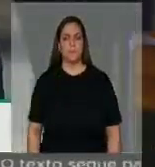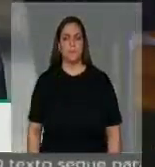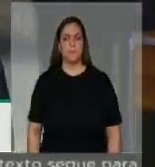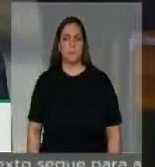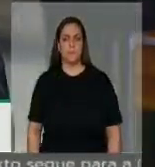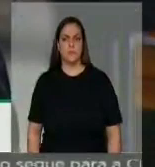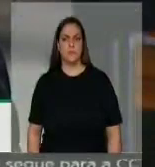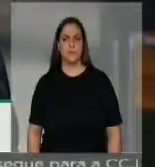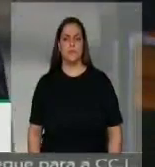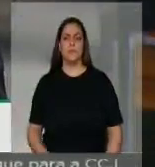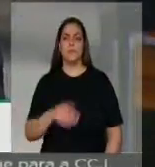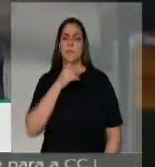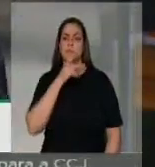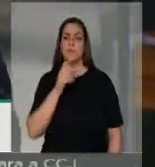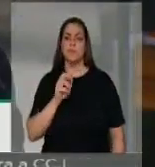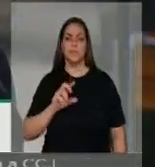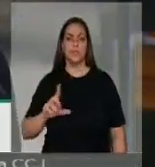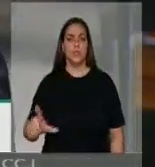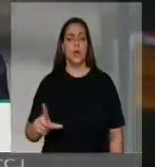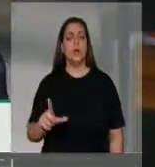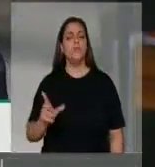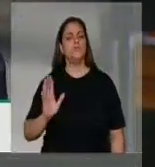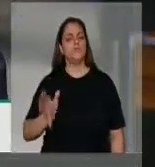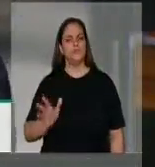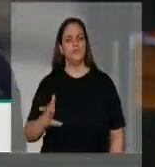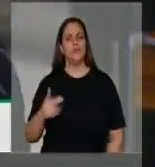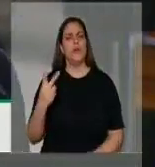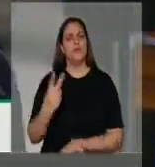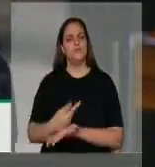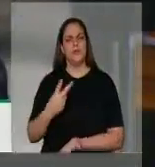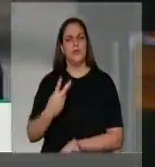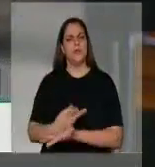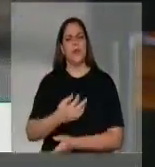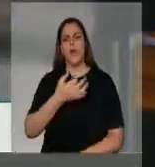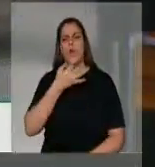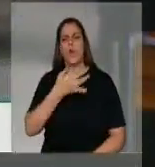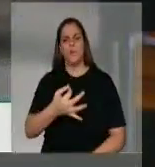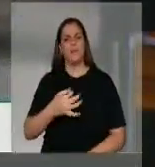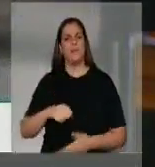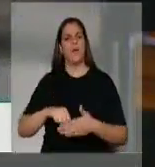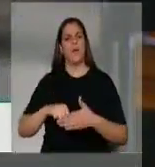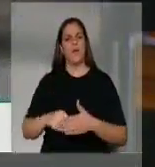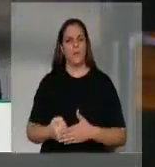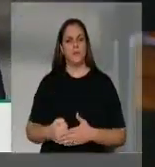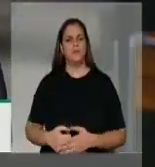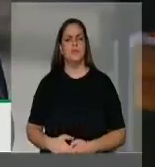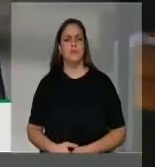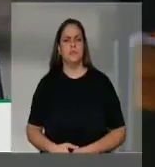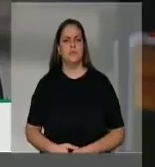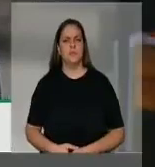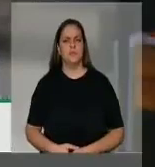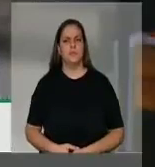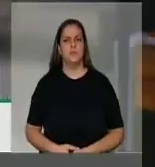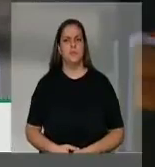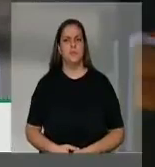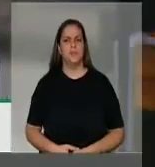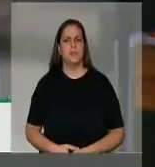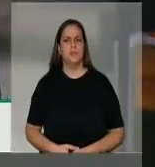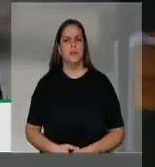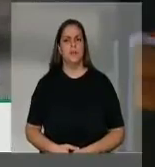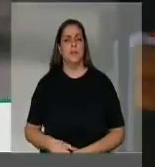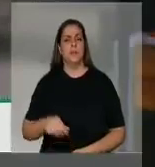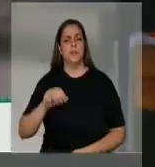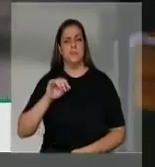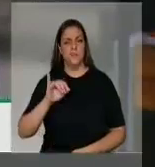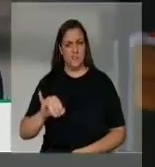uma decisão adotada, que é de manutenção da obstrução, e a gente vai pedir verificação e itens se, por